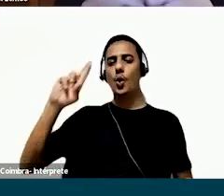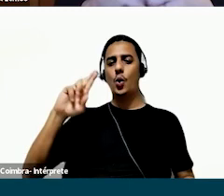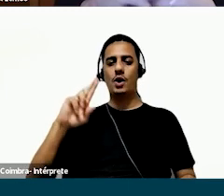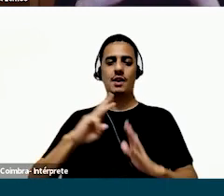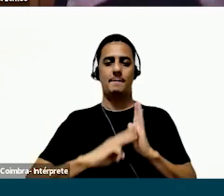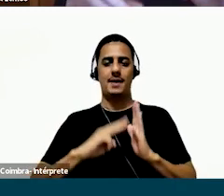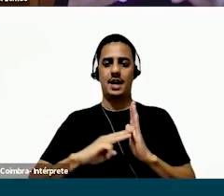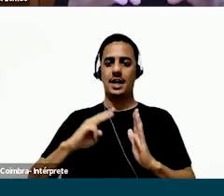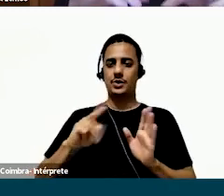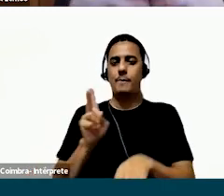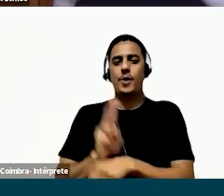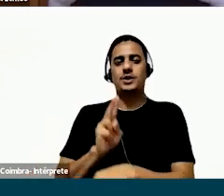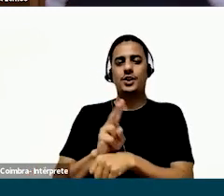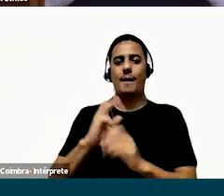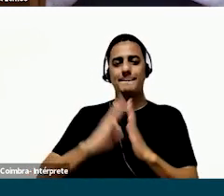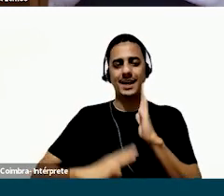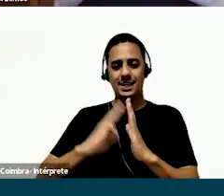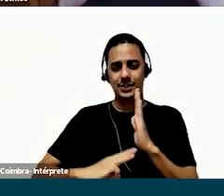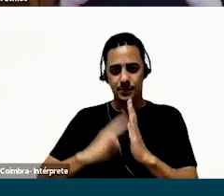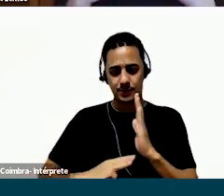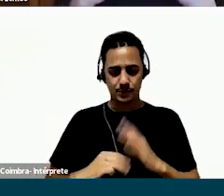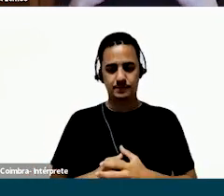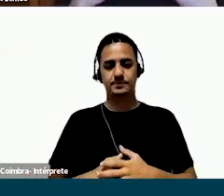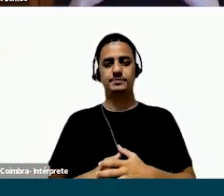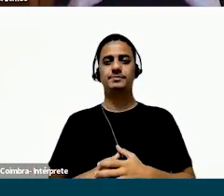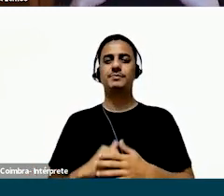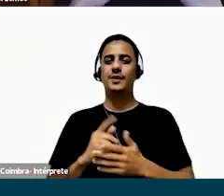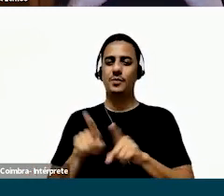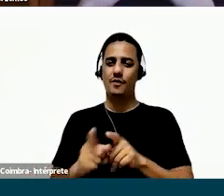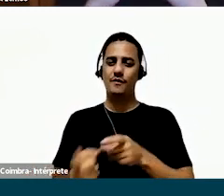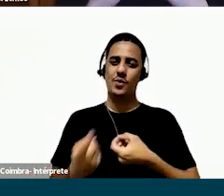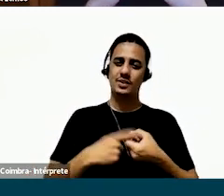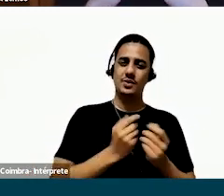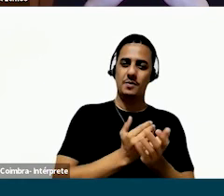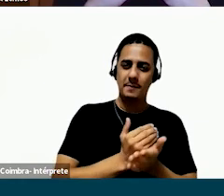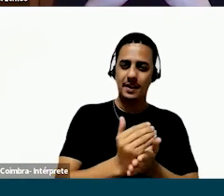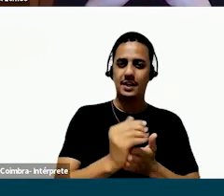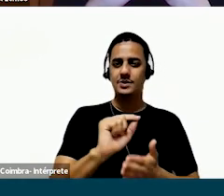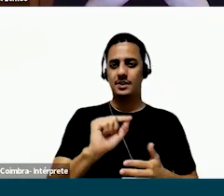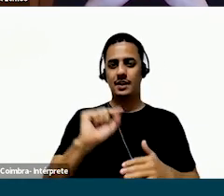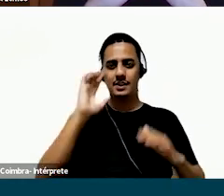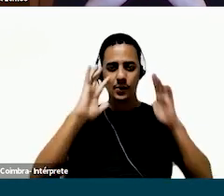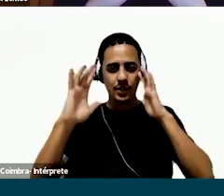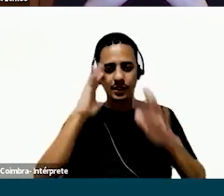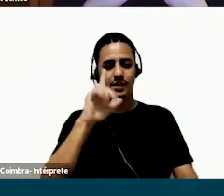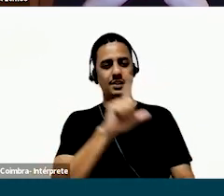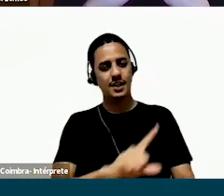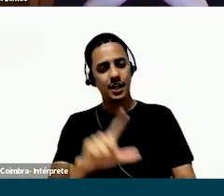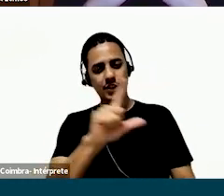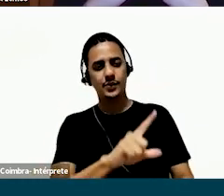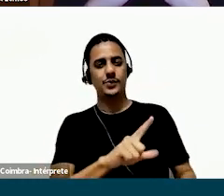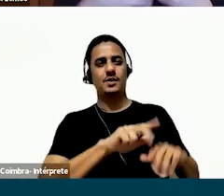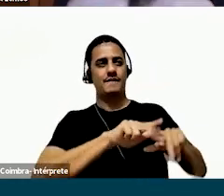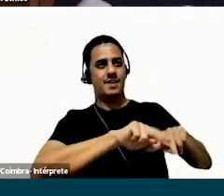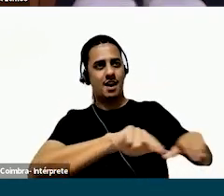dona do método, protetora de métodos. E aí, voltando para um pouco que a gente estava falando no início aqui, a teoria